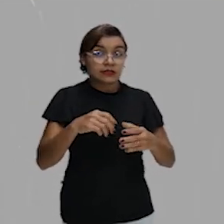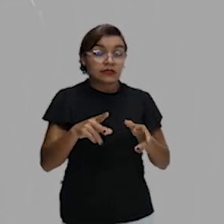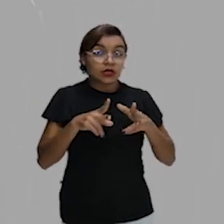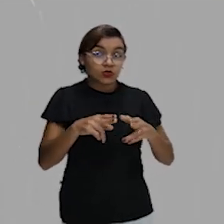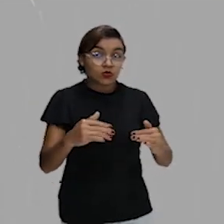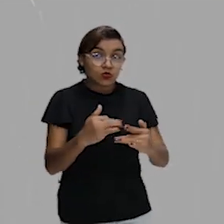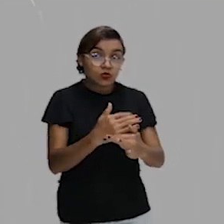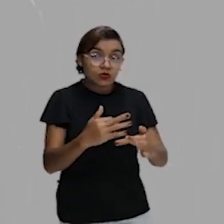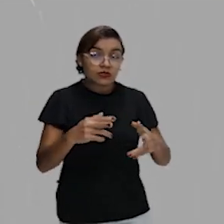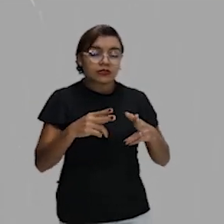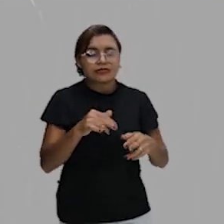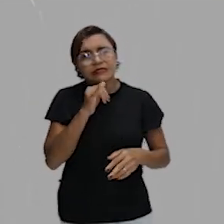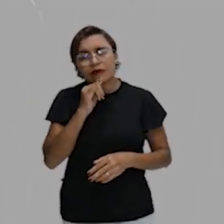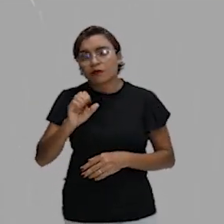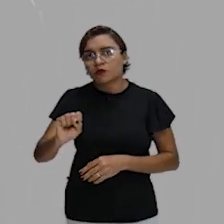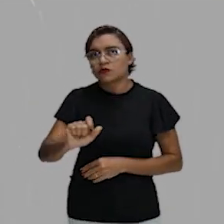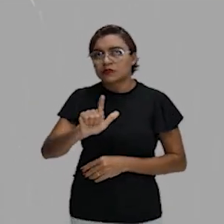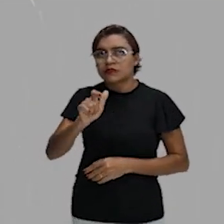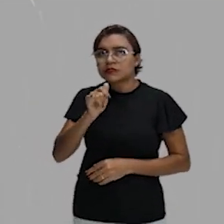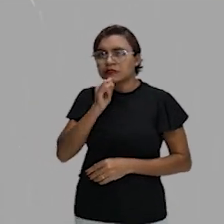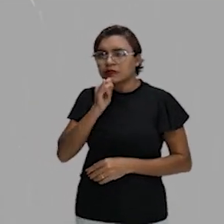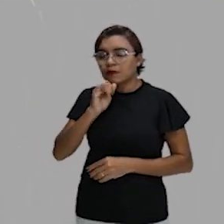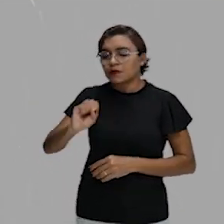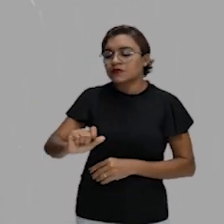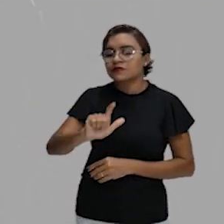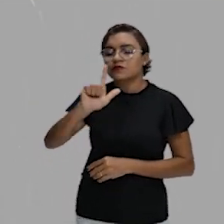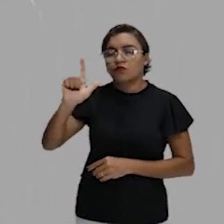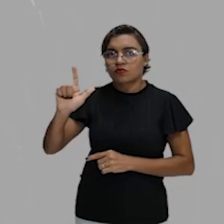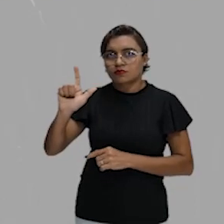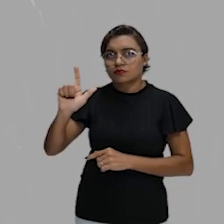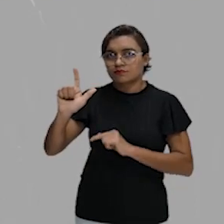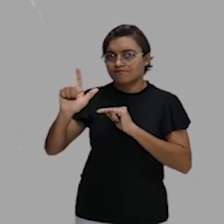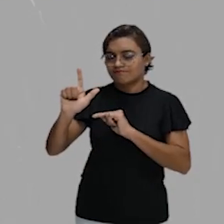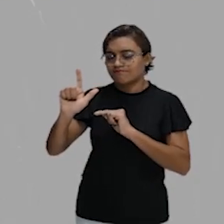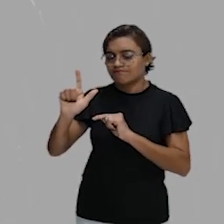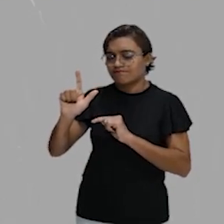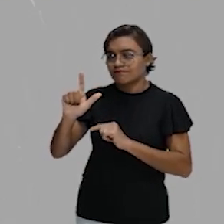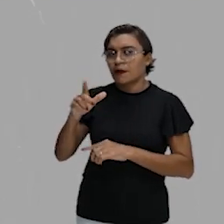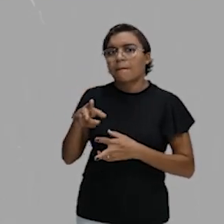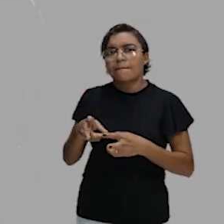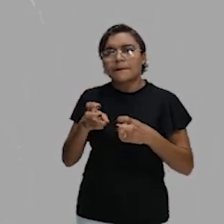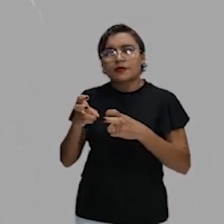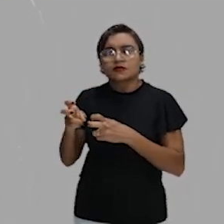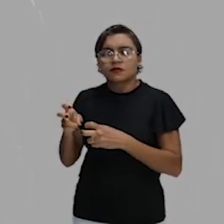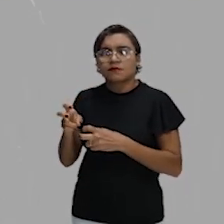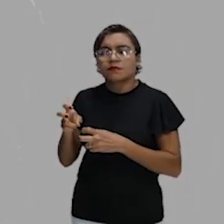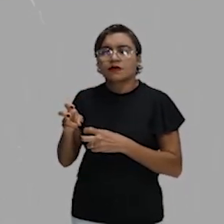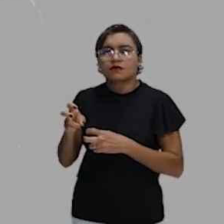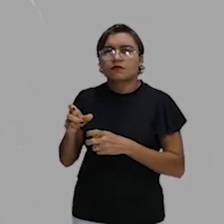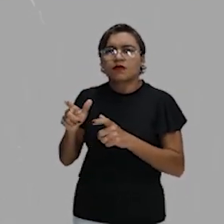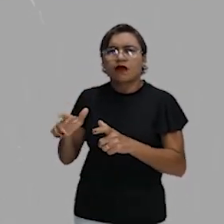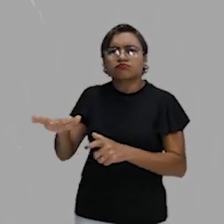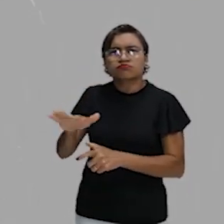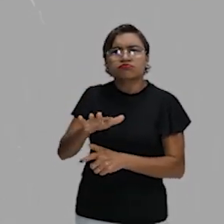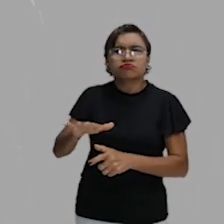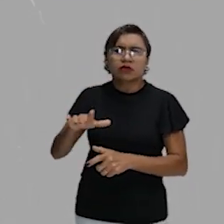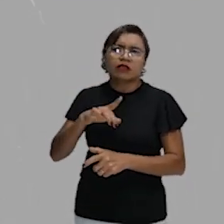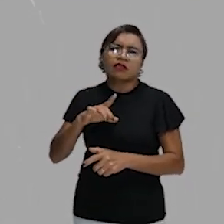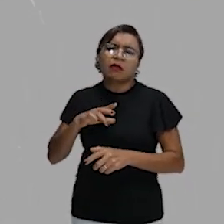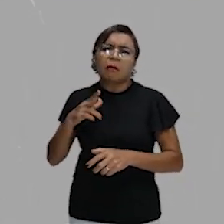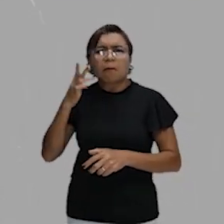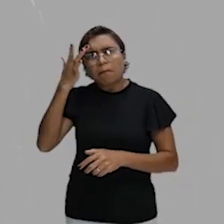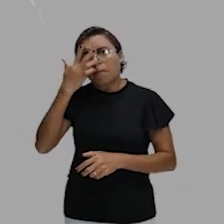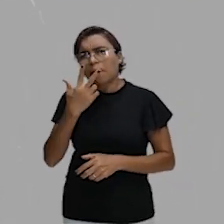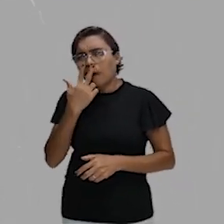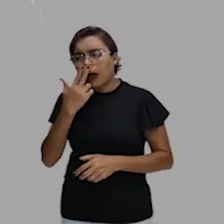Eu vou te dar um exemplo aqui mesmo em São Luís, galera, né? A gente pode perceber que existem algumas áreas da nossa cidade, onde tu percebe que, naturalmente, parece que está